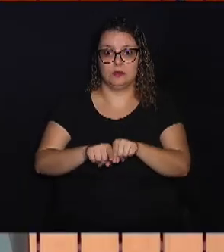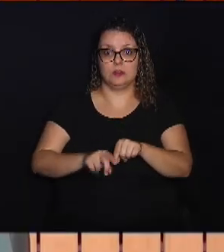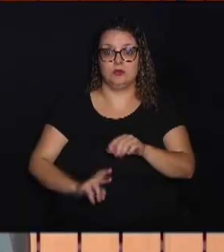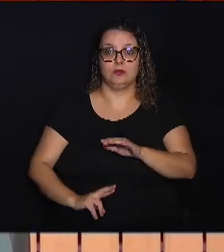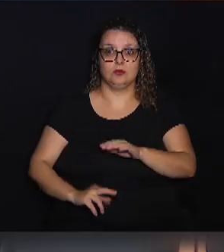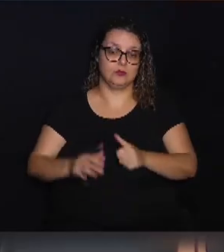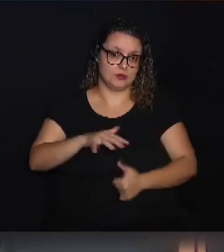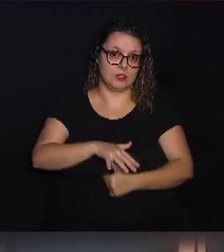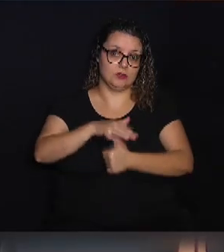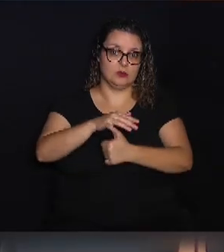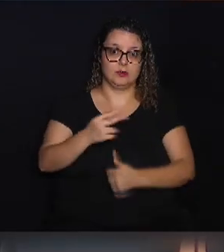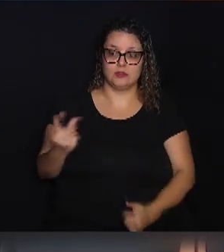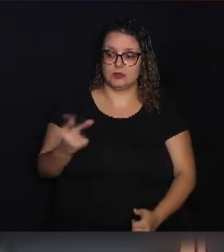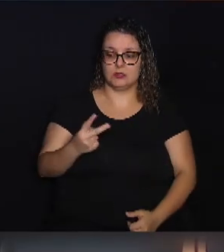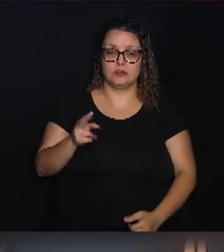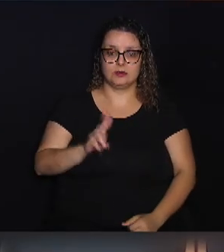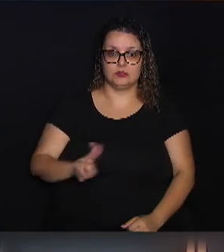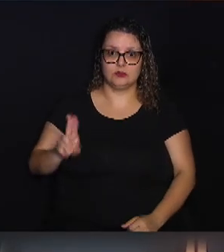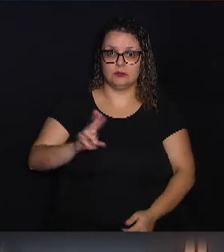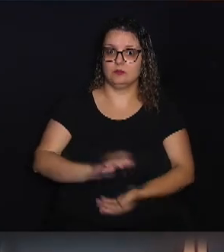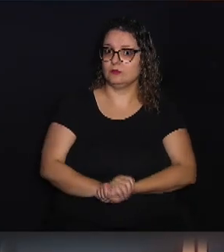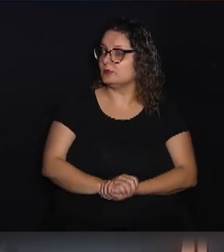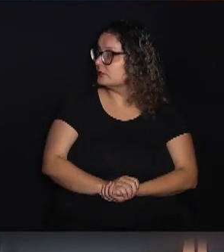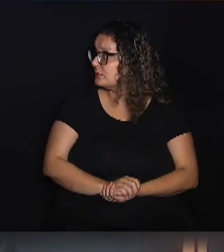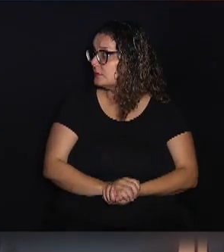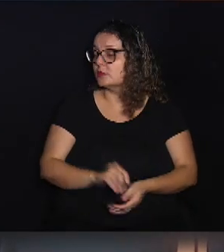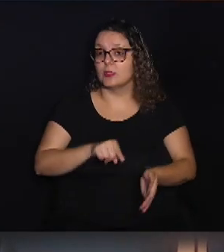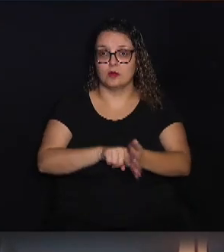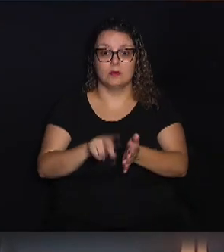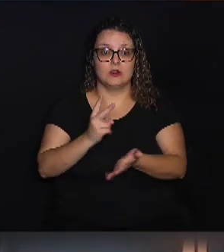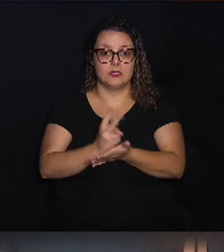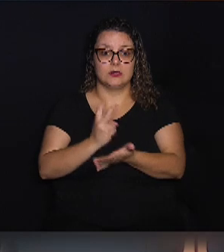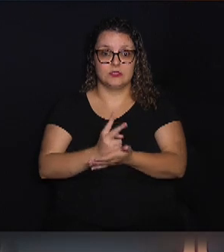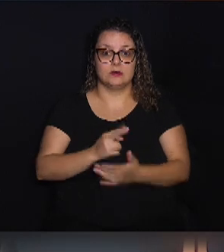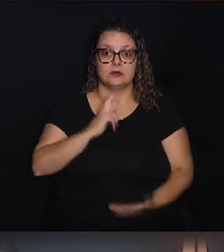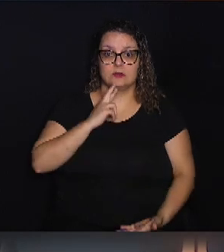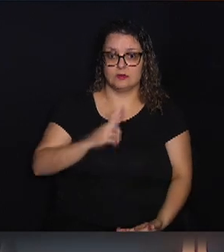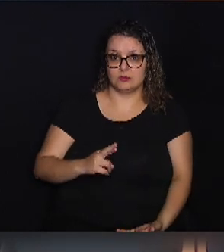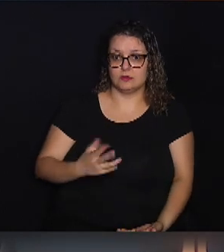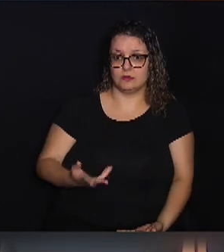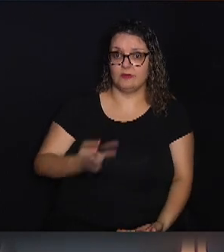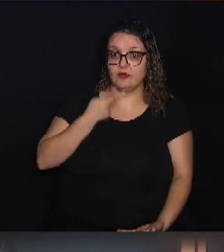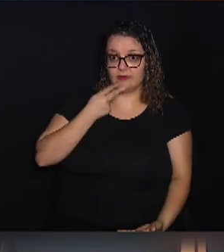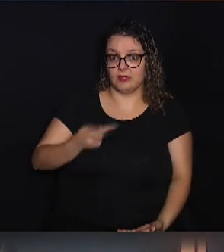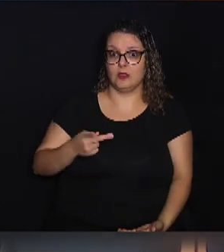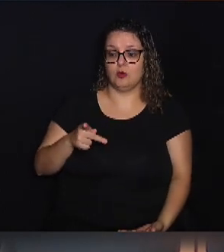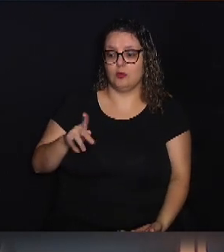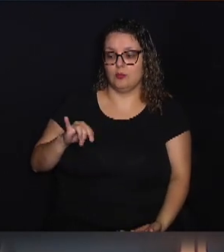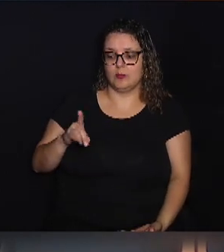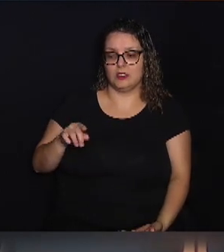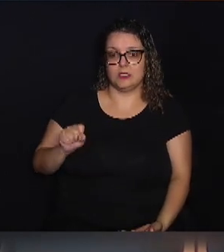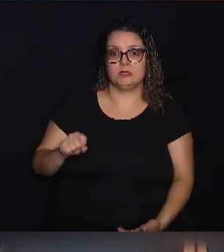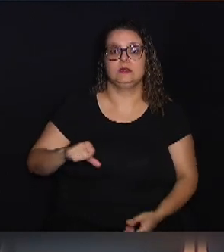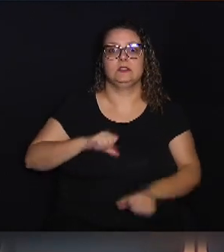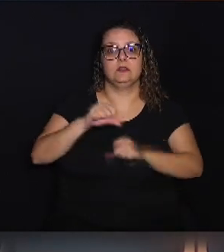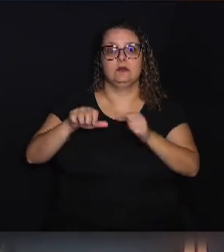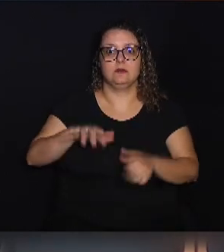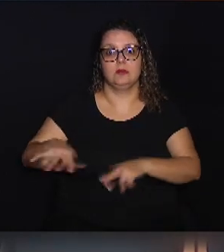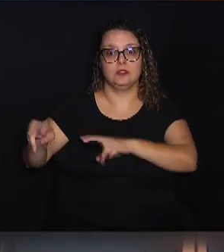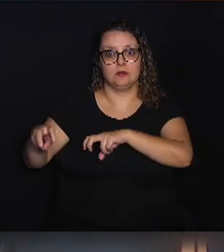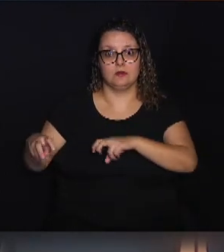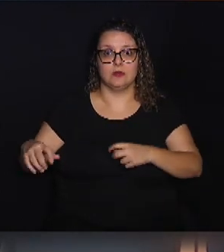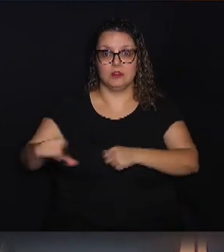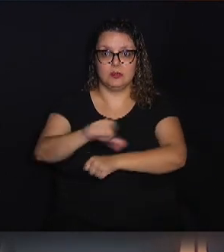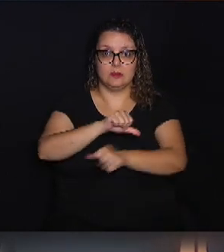universidades. Uma pergunta que comumente foi levantada foi o seguinte, o PIDES, ele transforma a área rural em área